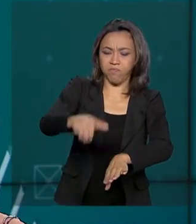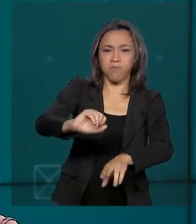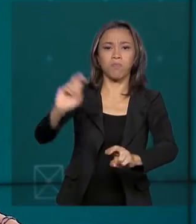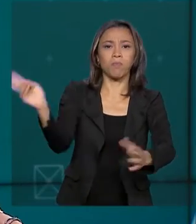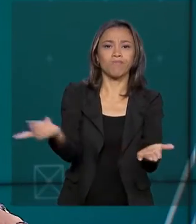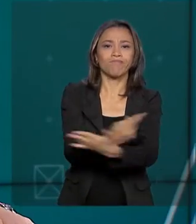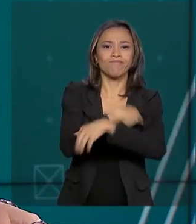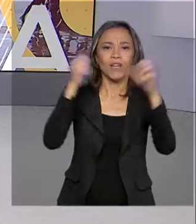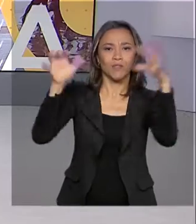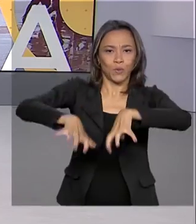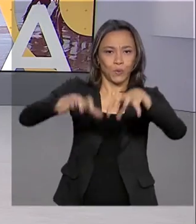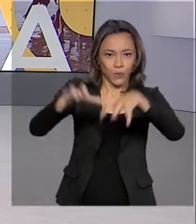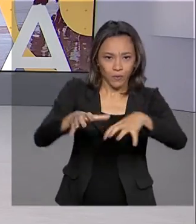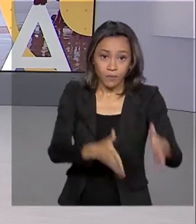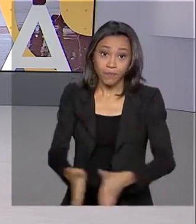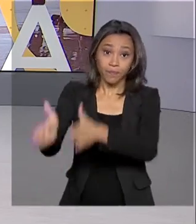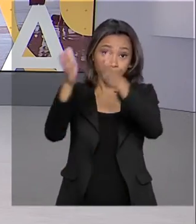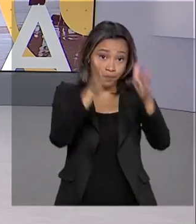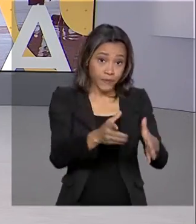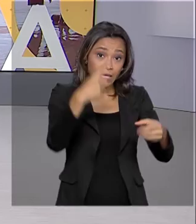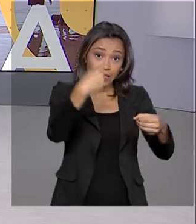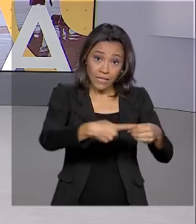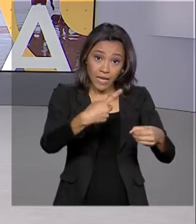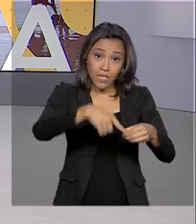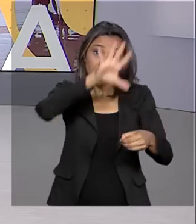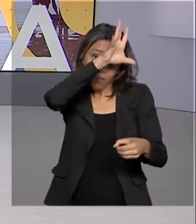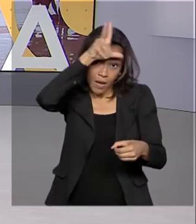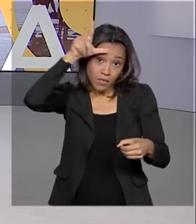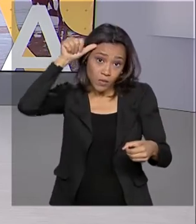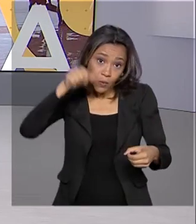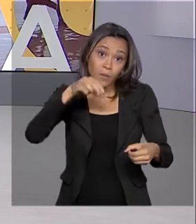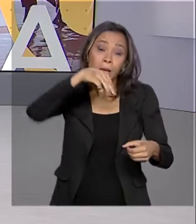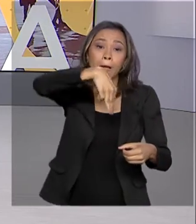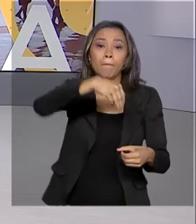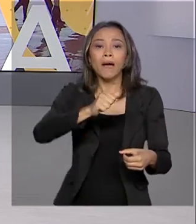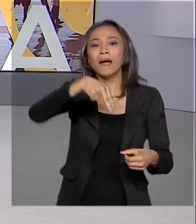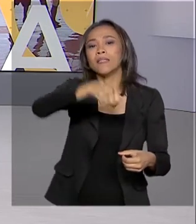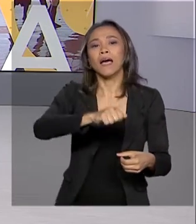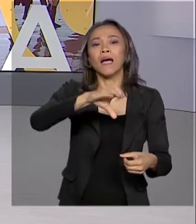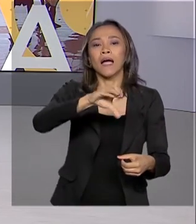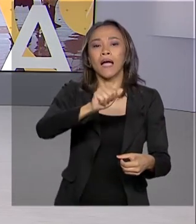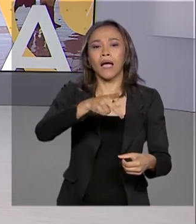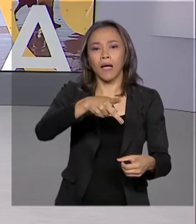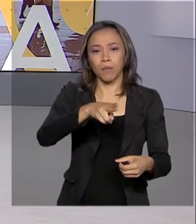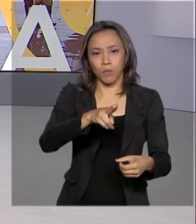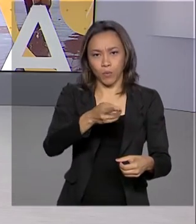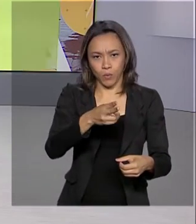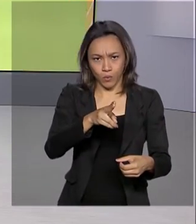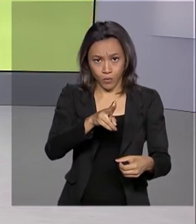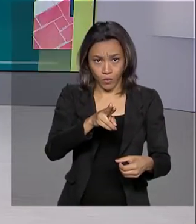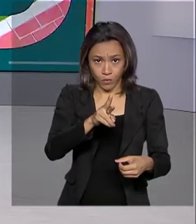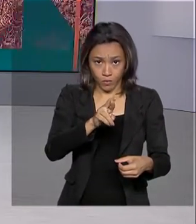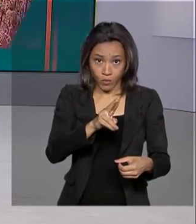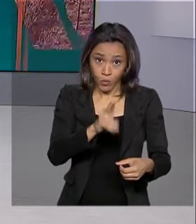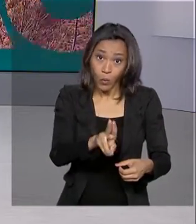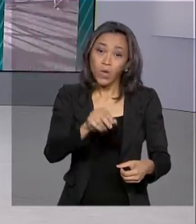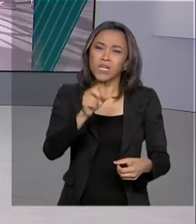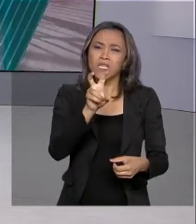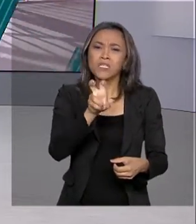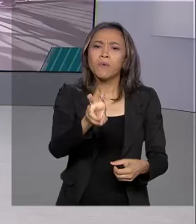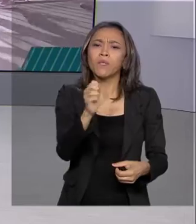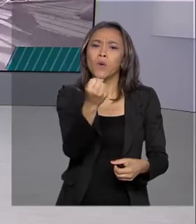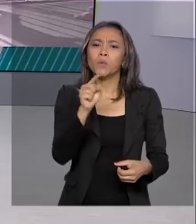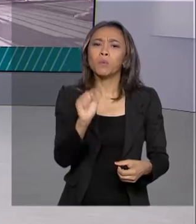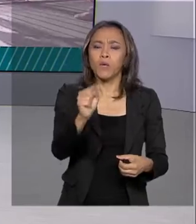fortes chuvas. Já a cidade amazonense de Manacapuru vai receber quase 58 mil reais para